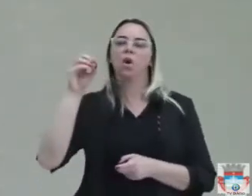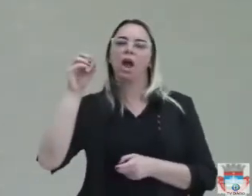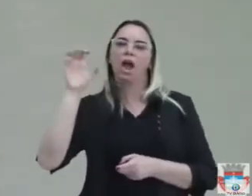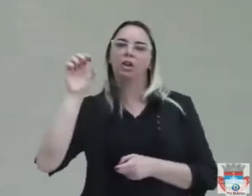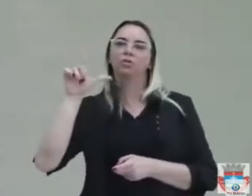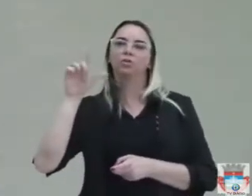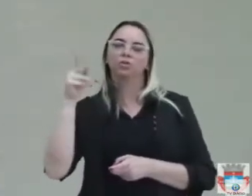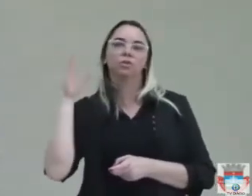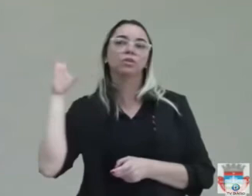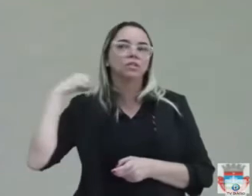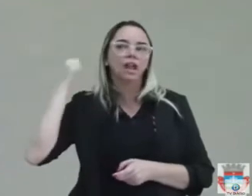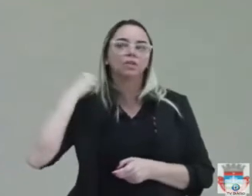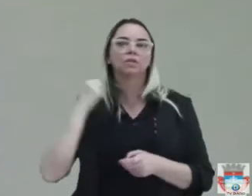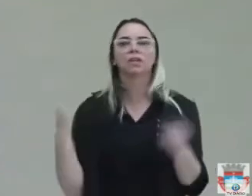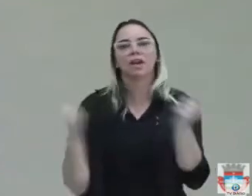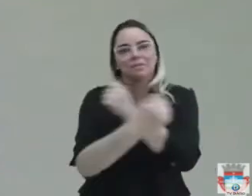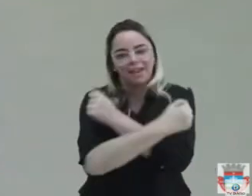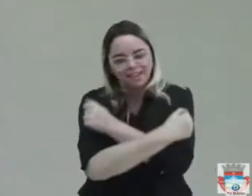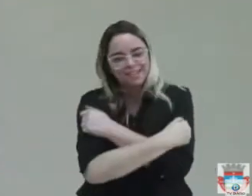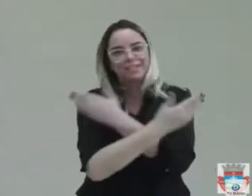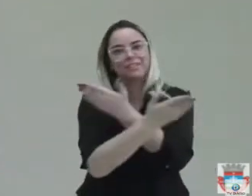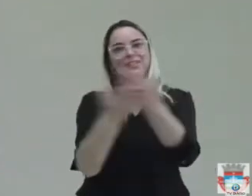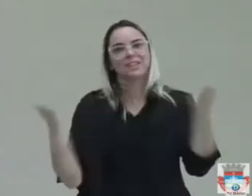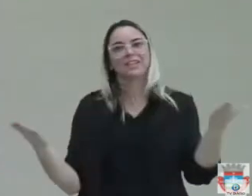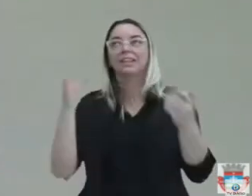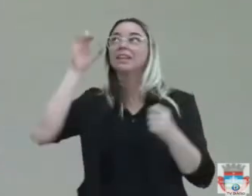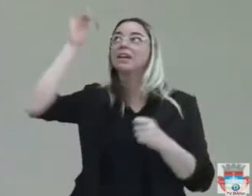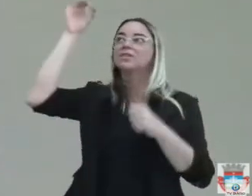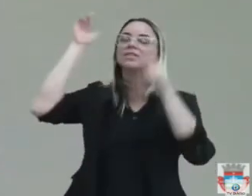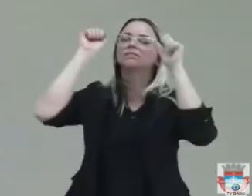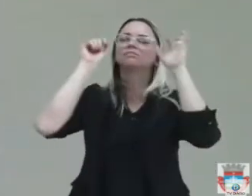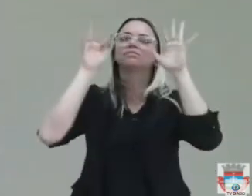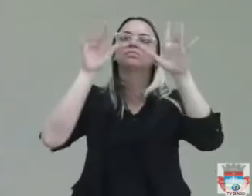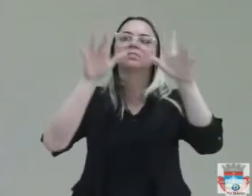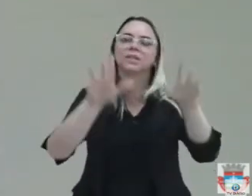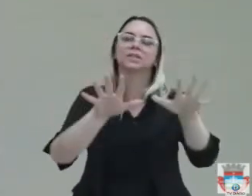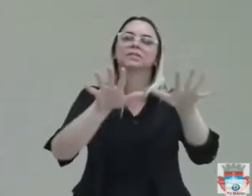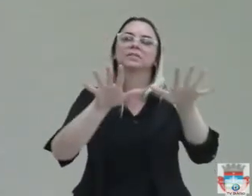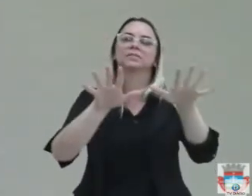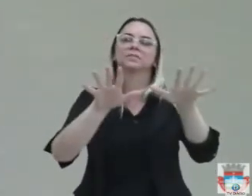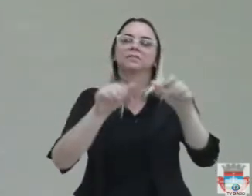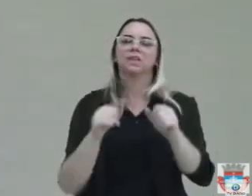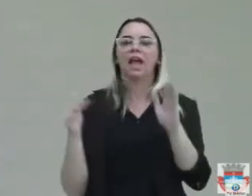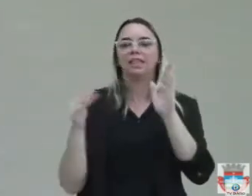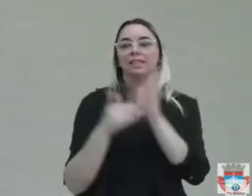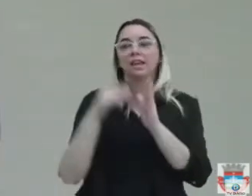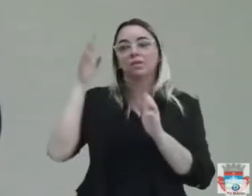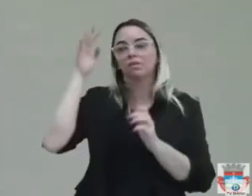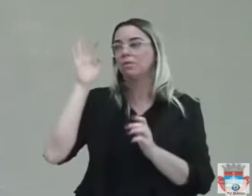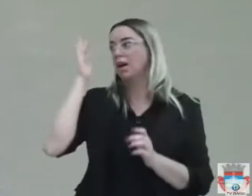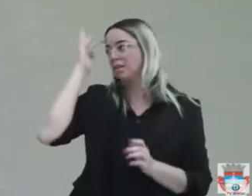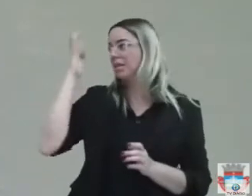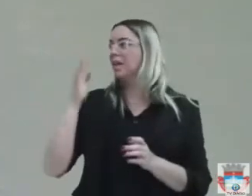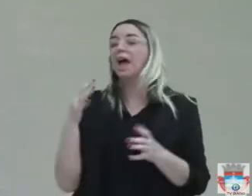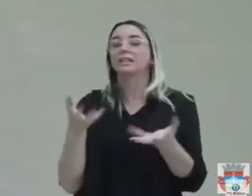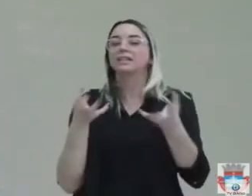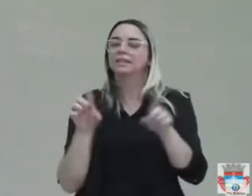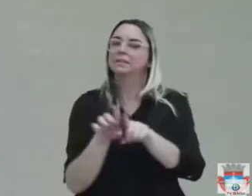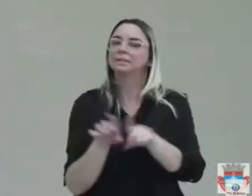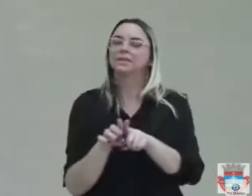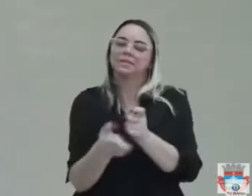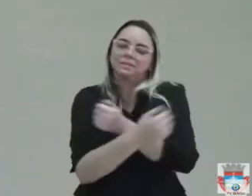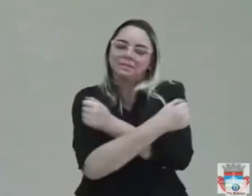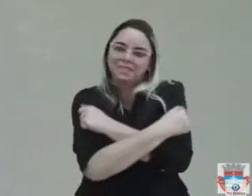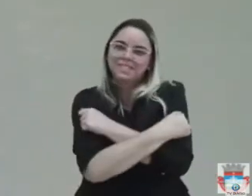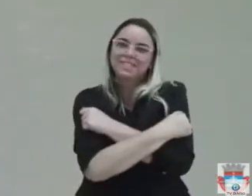Um abraço a todos vocês que Deus ilumine e até a próxima quarta-feira. Mas quero mandar um abraço especial aos